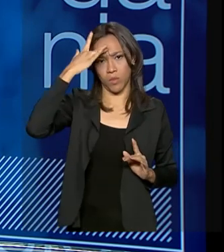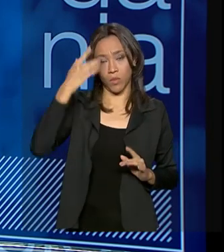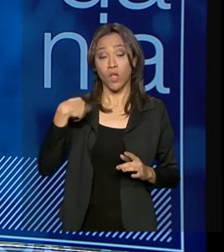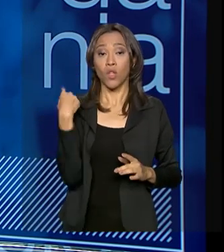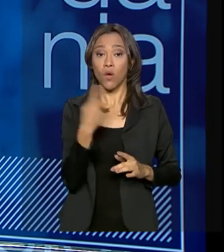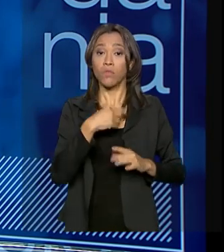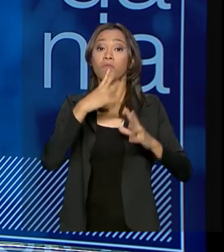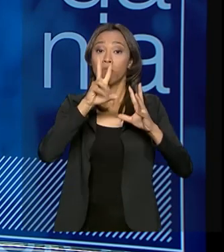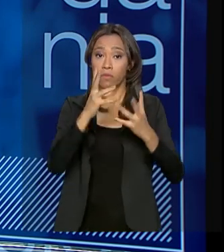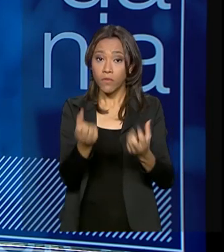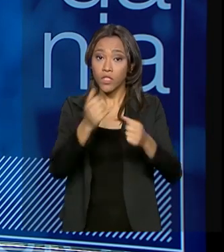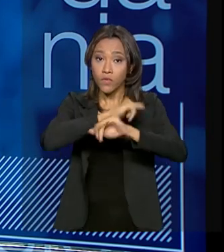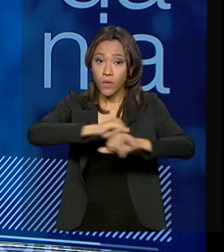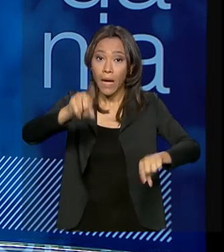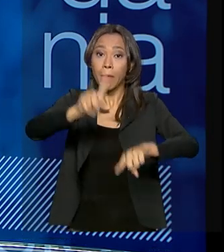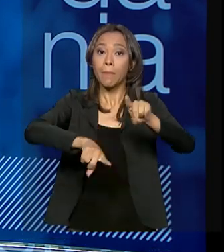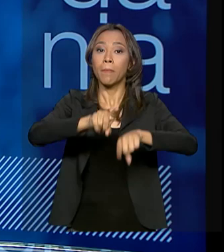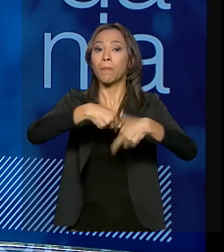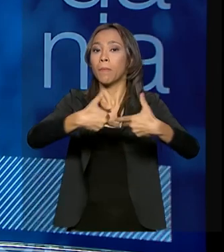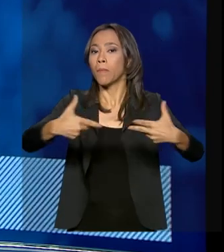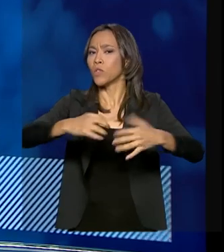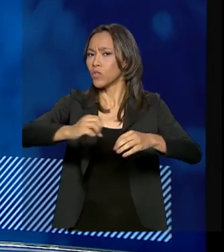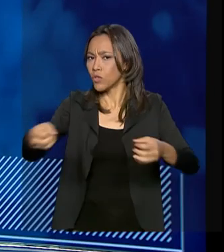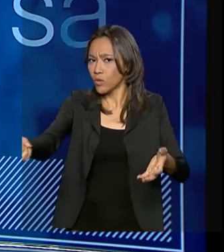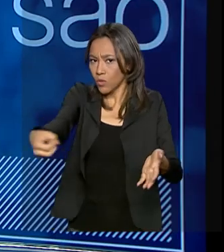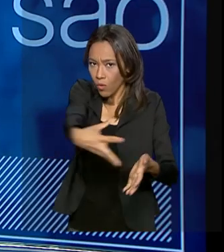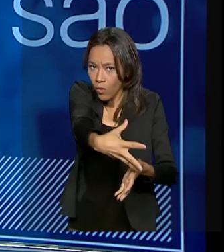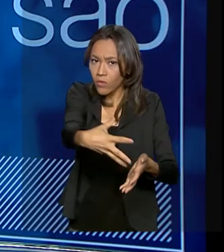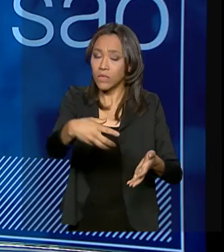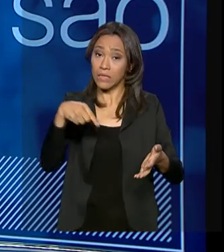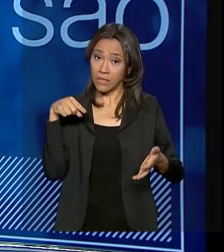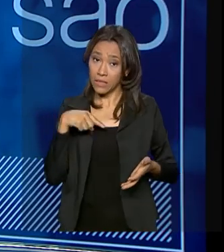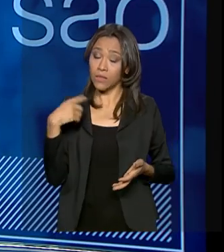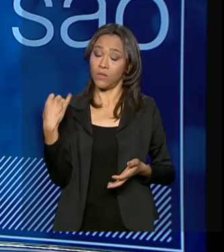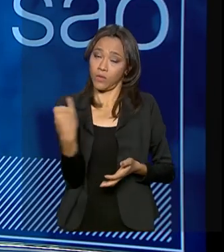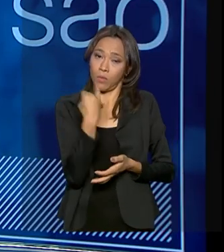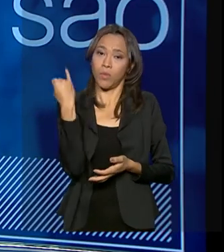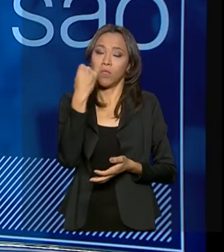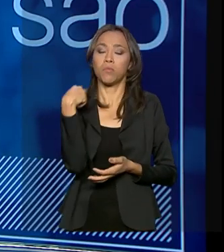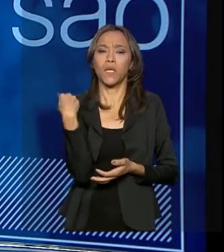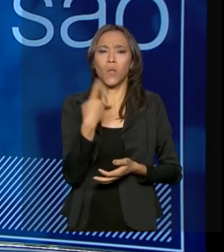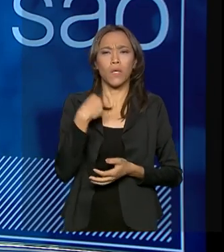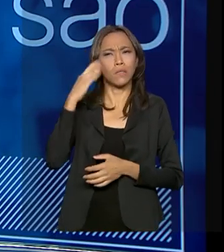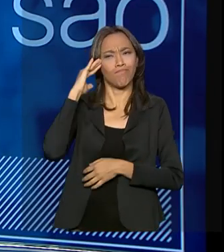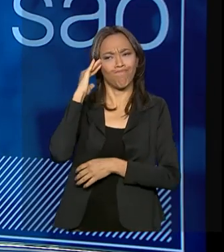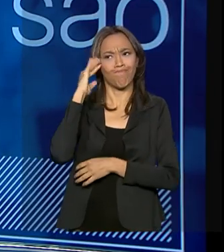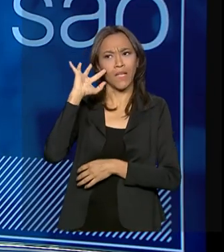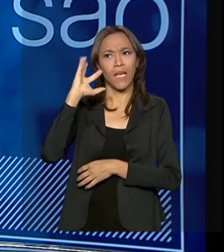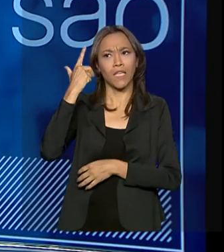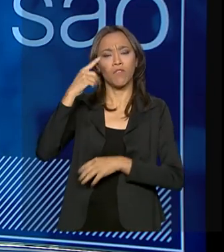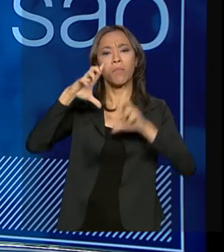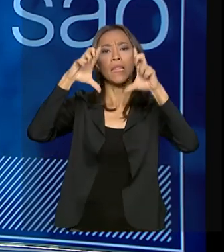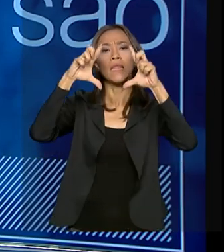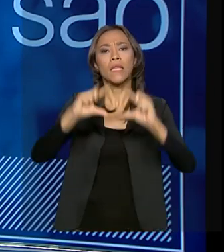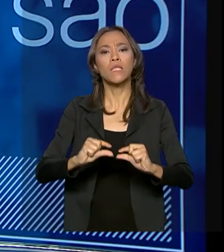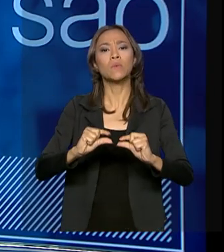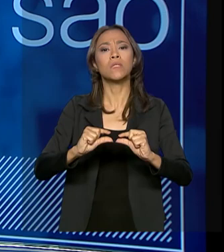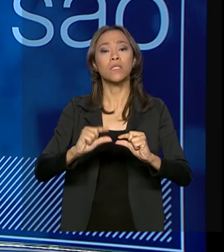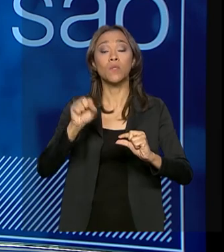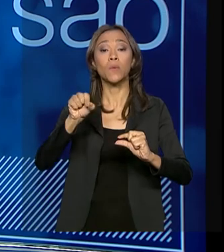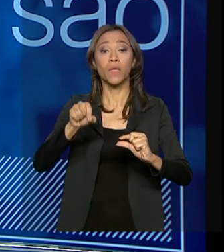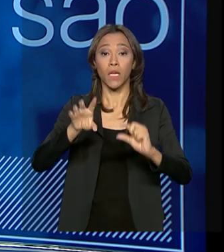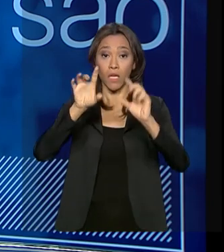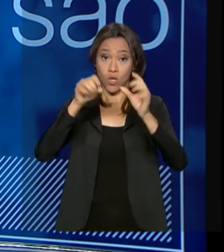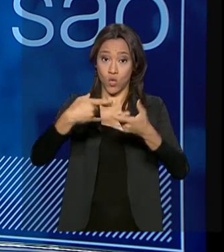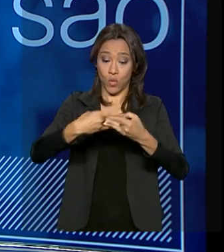e foi muito importante para a nossa decisão de reduzir tanto as taxas de cheque especial e cartão